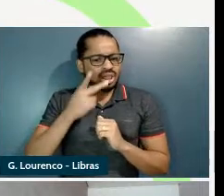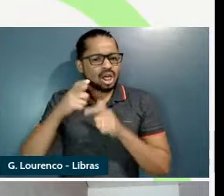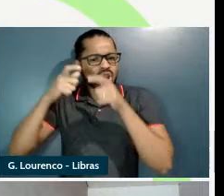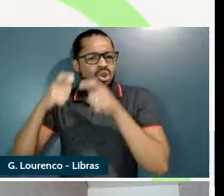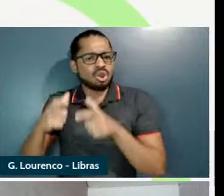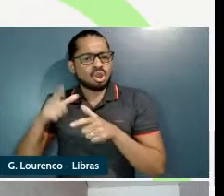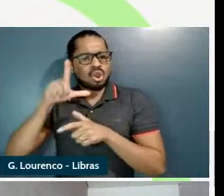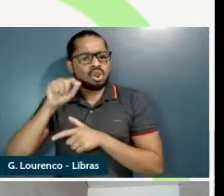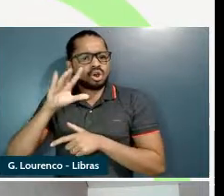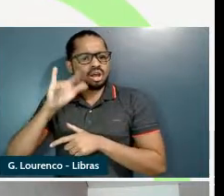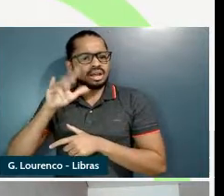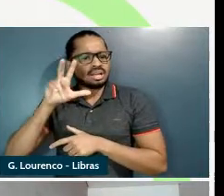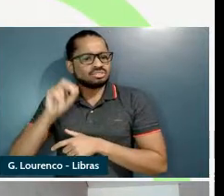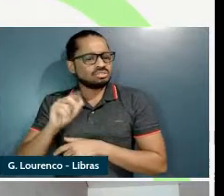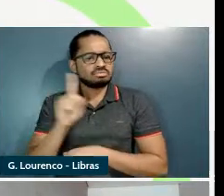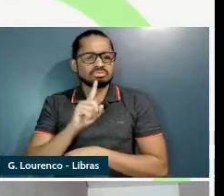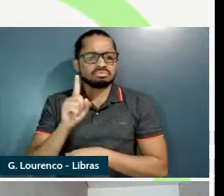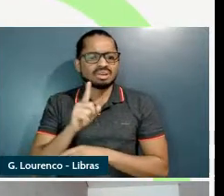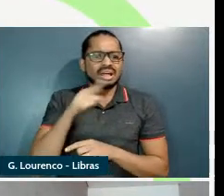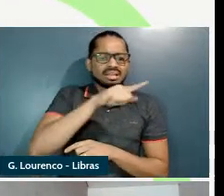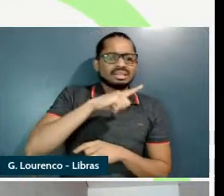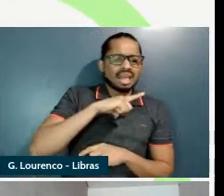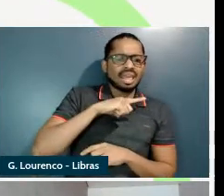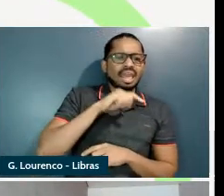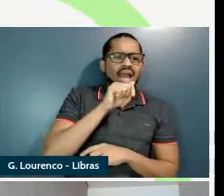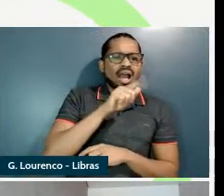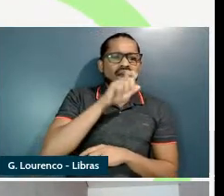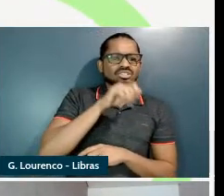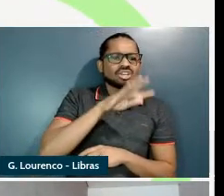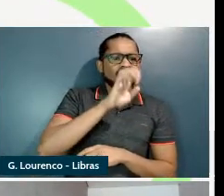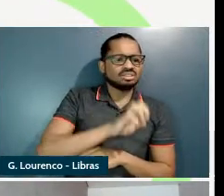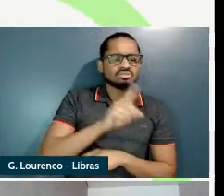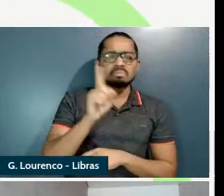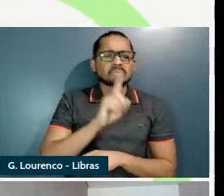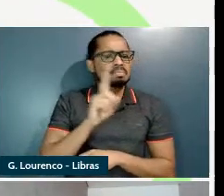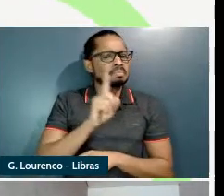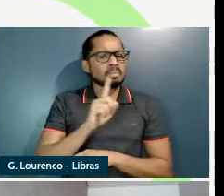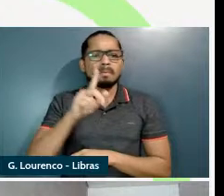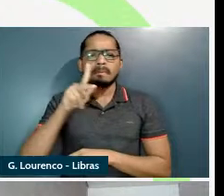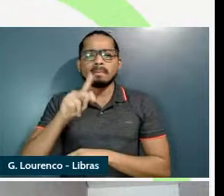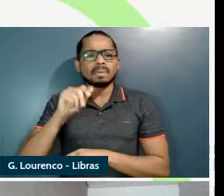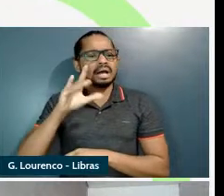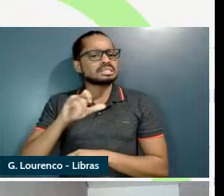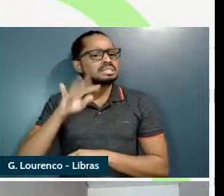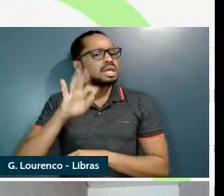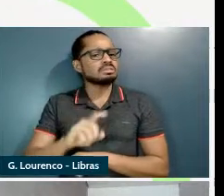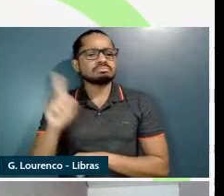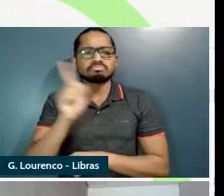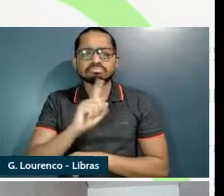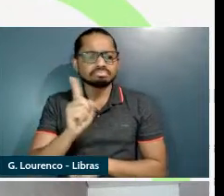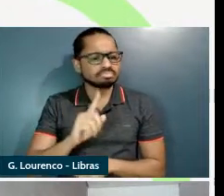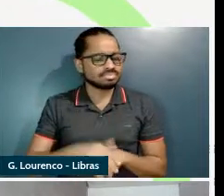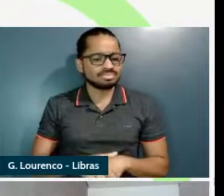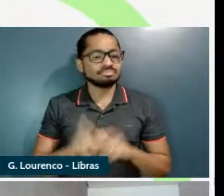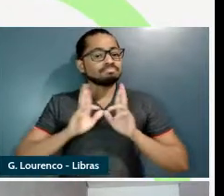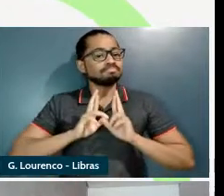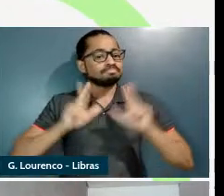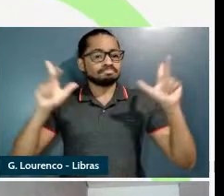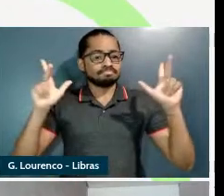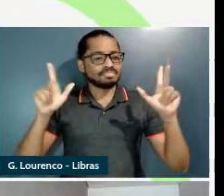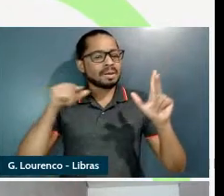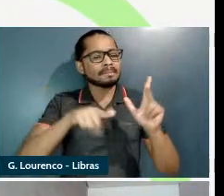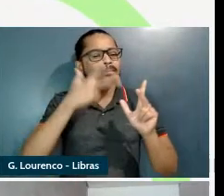mais os papéis temáticos aqui de locativo e de paciente é como se nós tivéssemos descrevendo uma espécie de